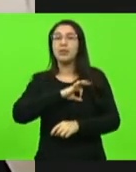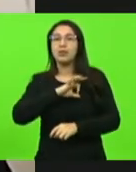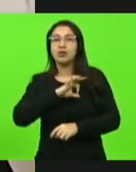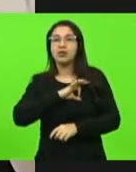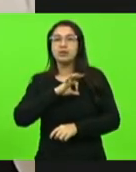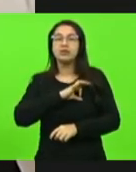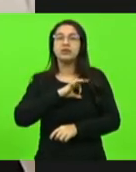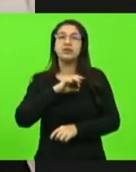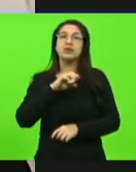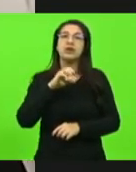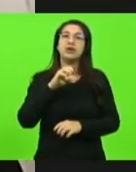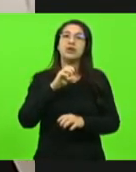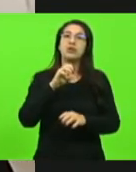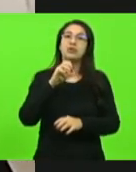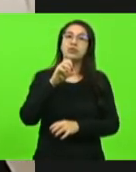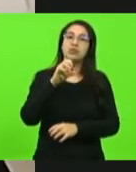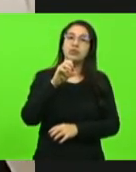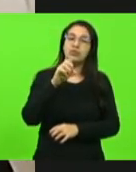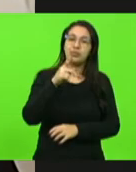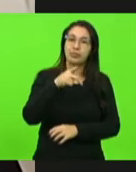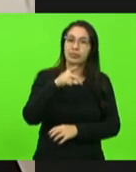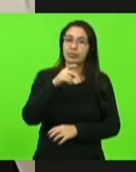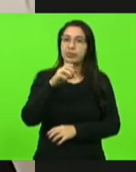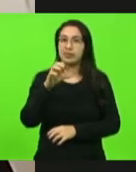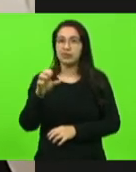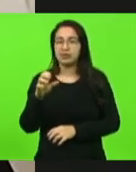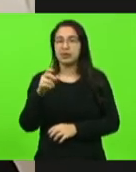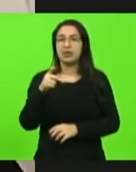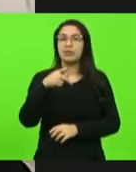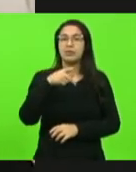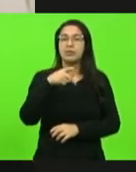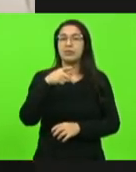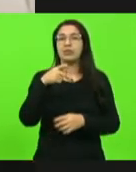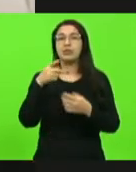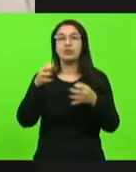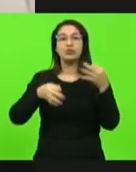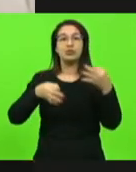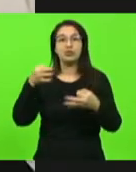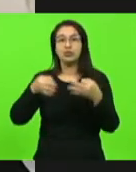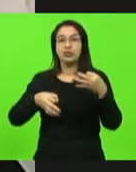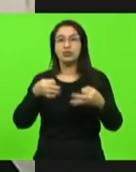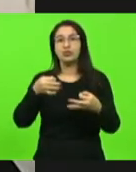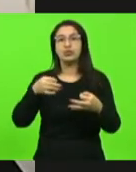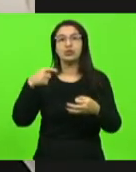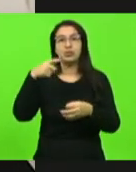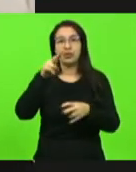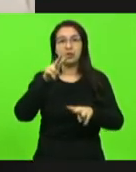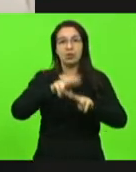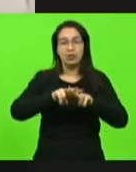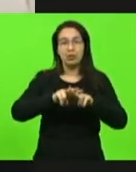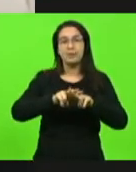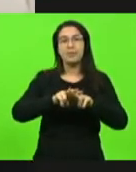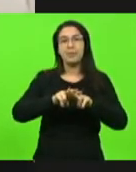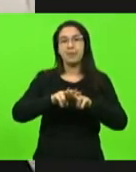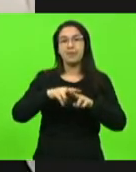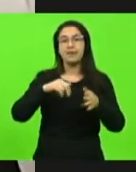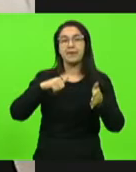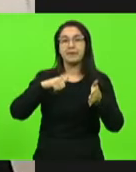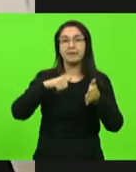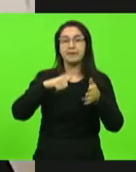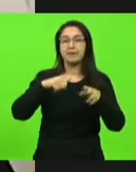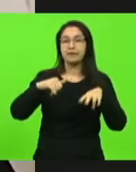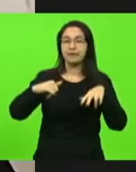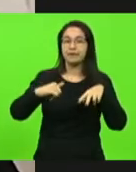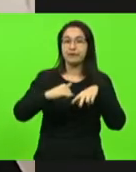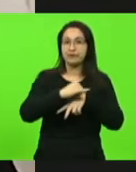delegado que lavou o flagrante, o promotor que ofereceu a denúncia e o juiz que o condenou por violência doméstica, pela lei